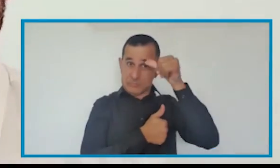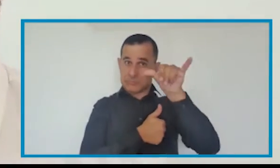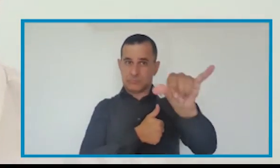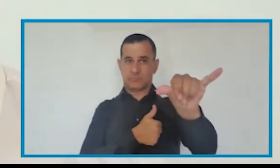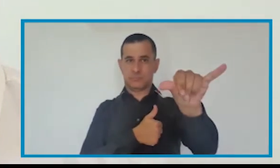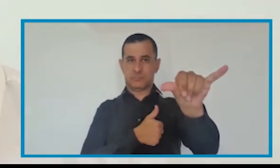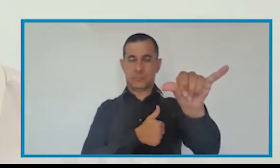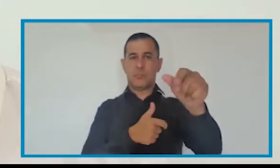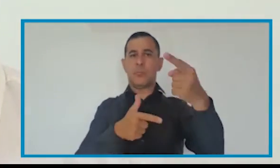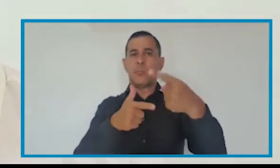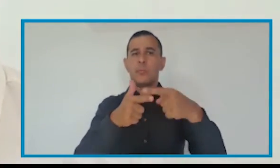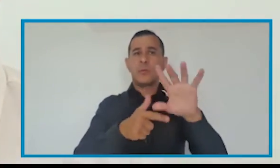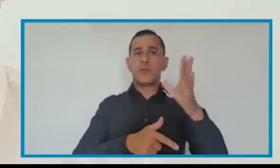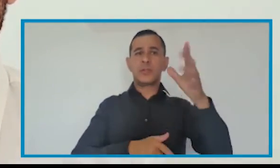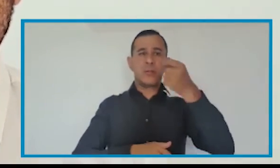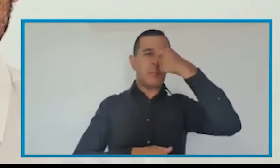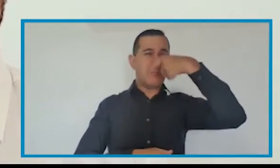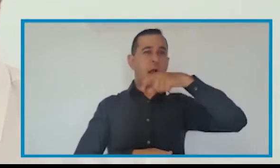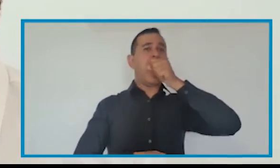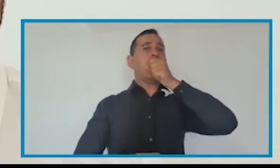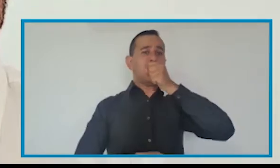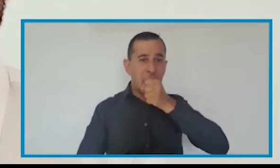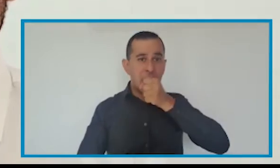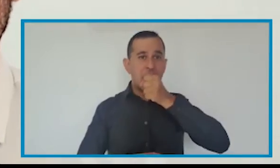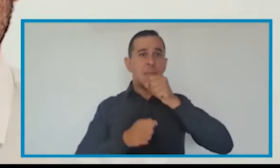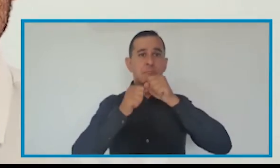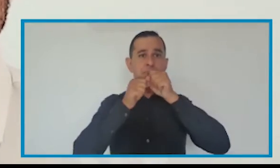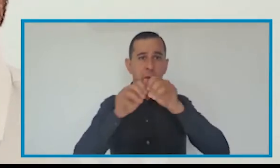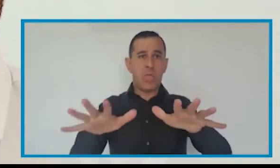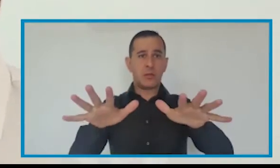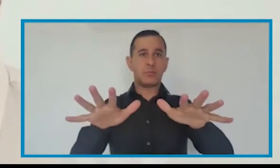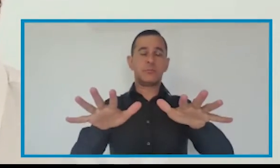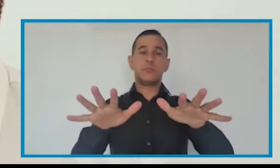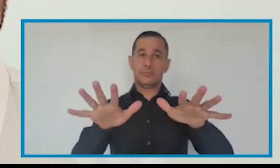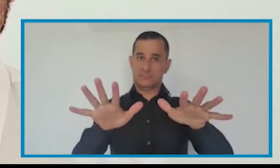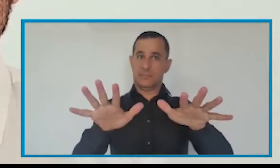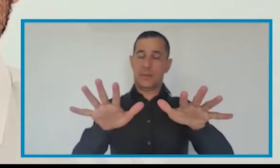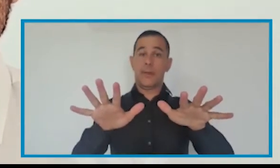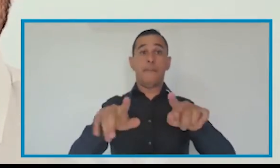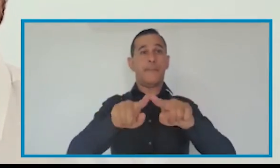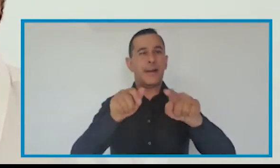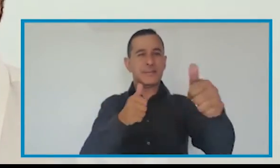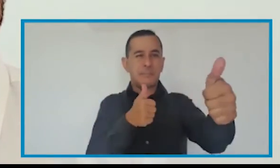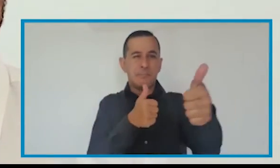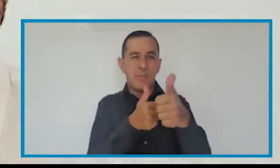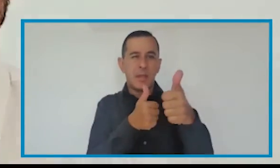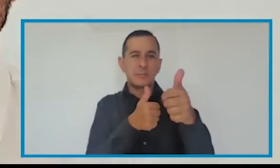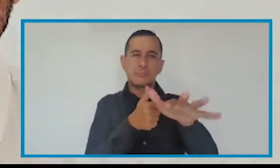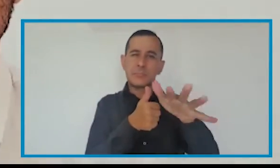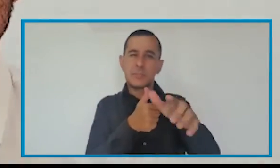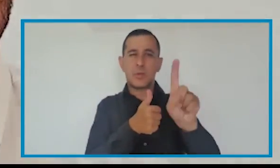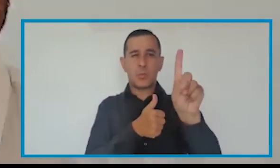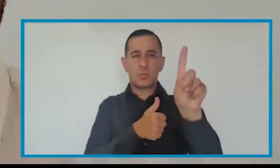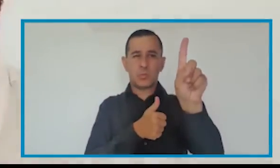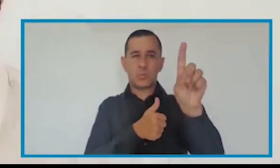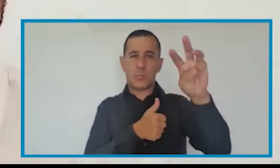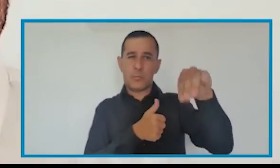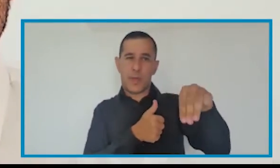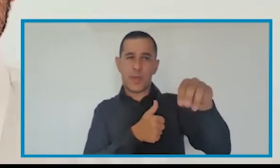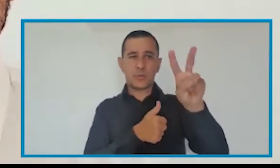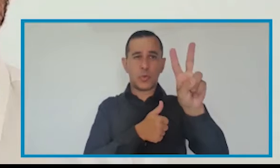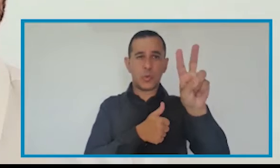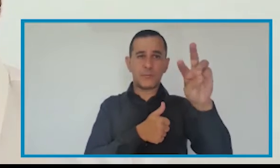e você tiver um eventual espirro, uma tosse, você pode transmitir o vírus, mas é necessário uma proximidade